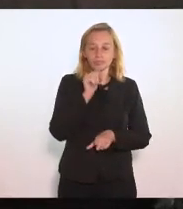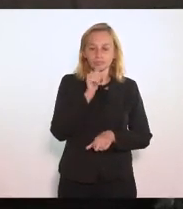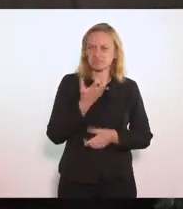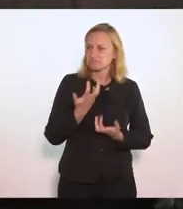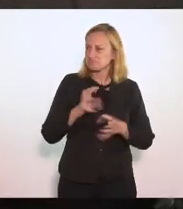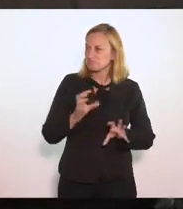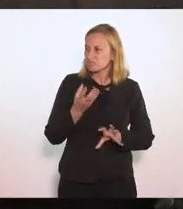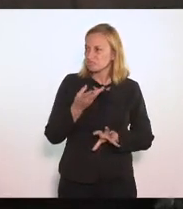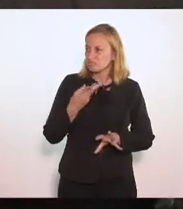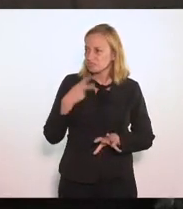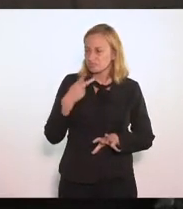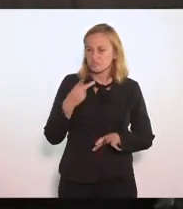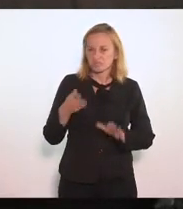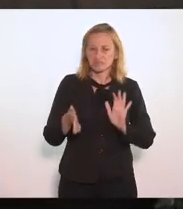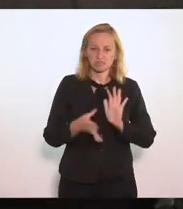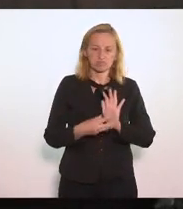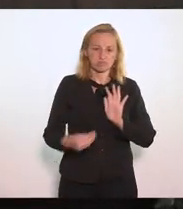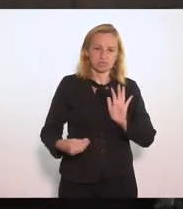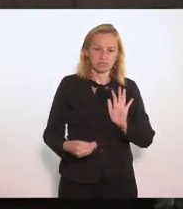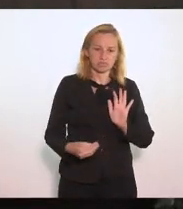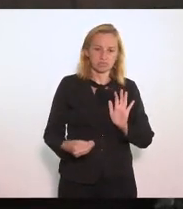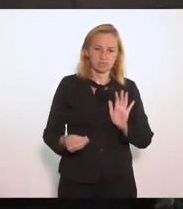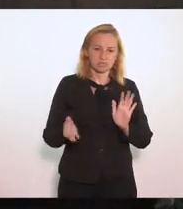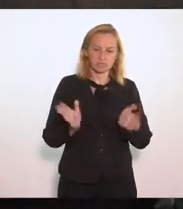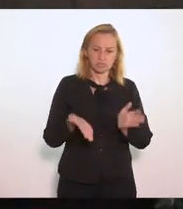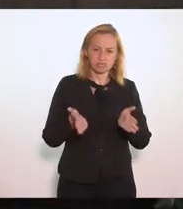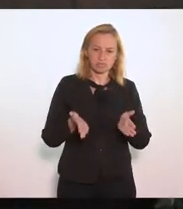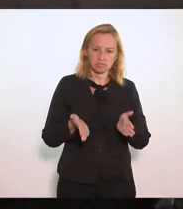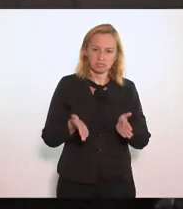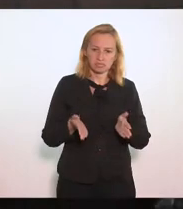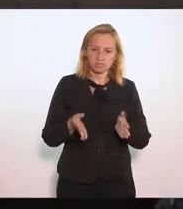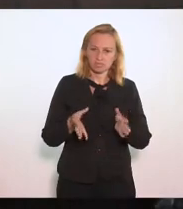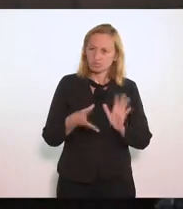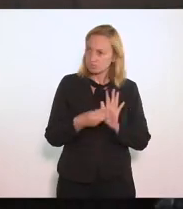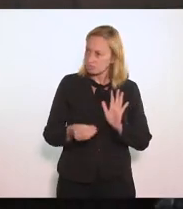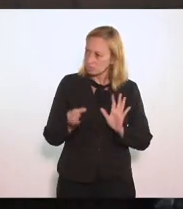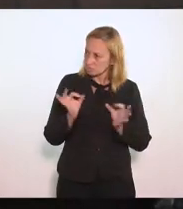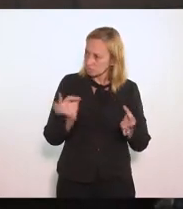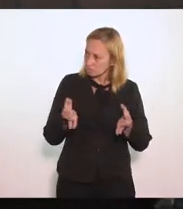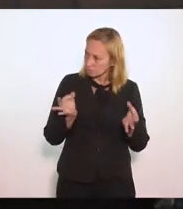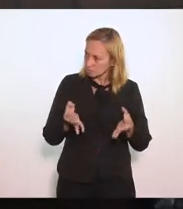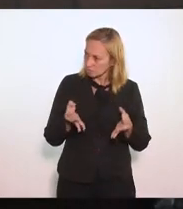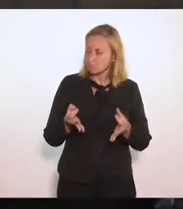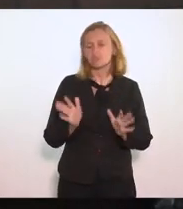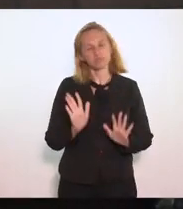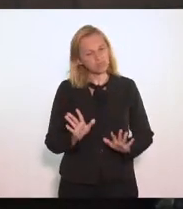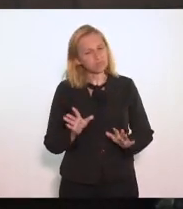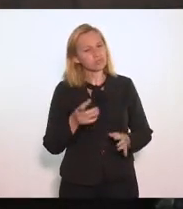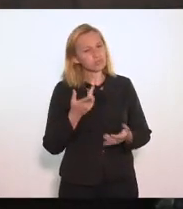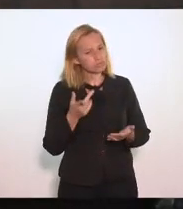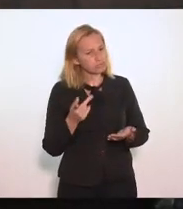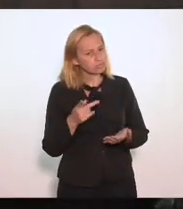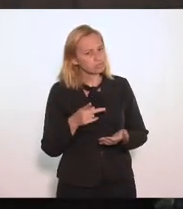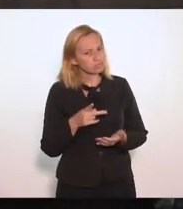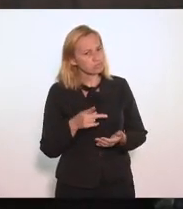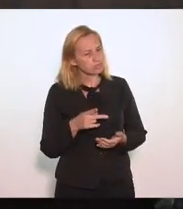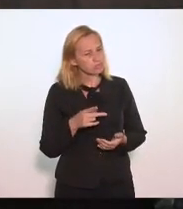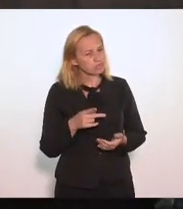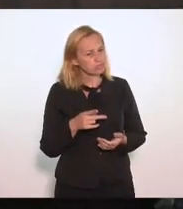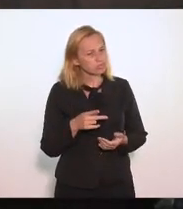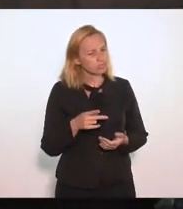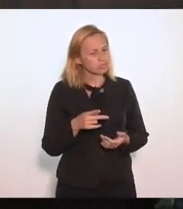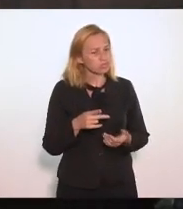Aqui que o modelo Que está sendo proposto Pelo governo do estado Seja o modelo ideal Eu tenho minhas críticas Mas esse modelo